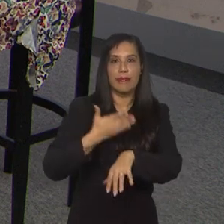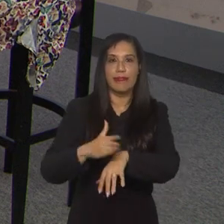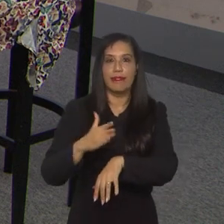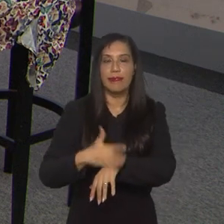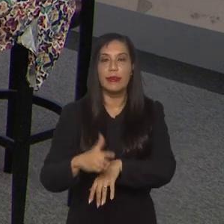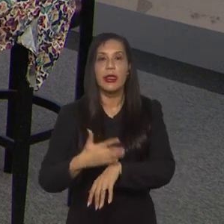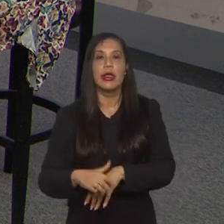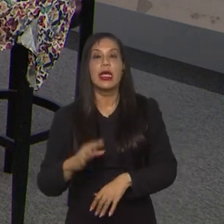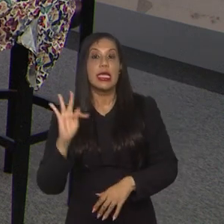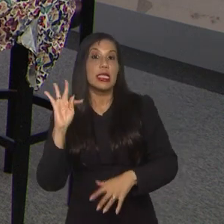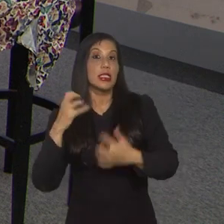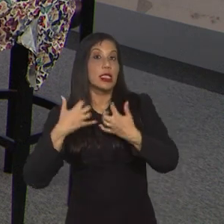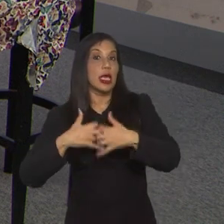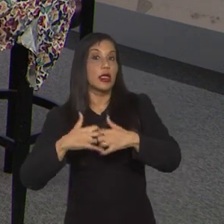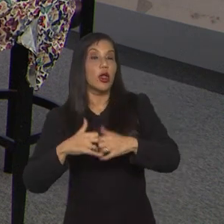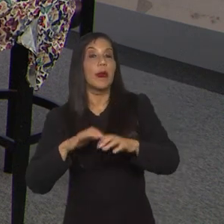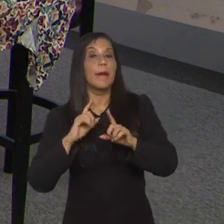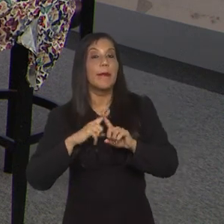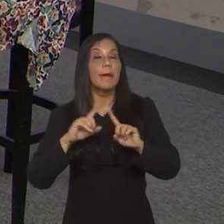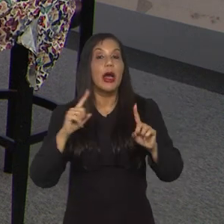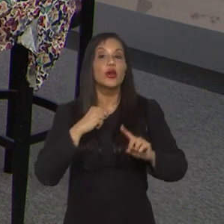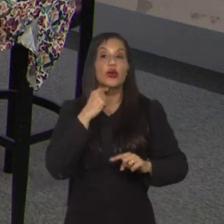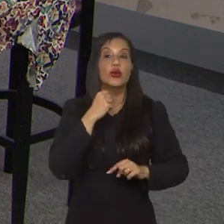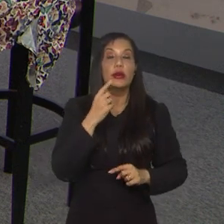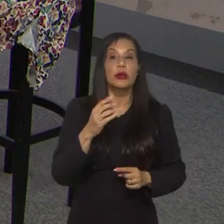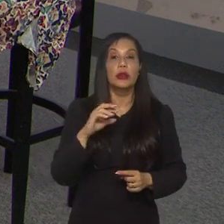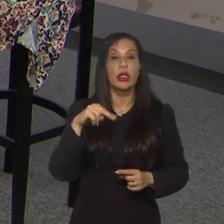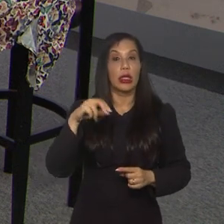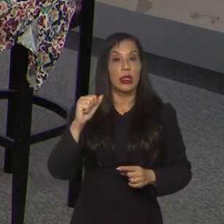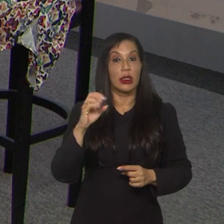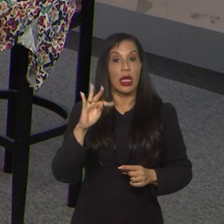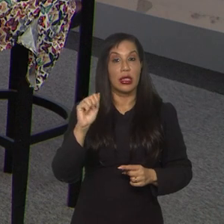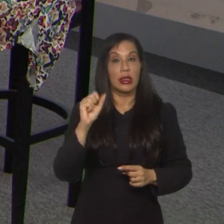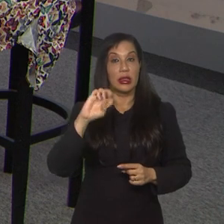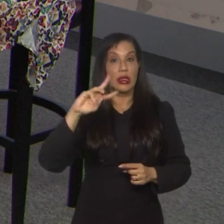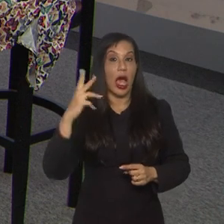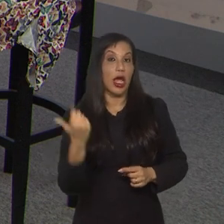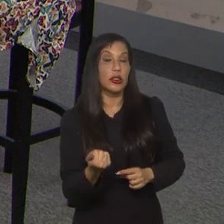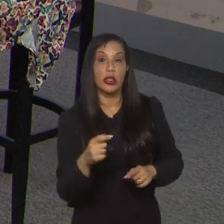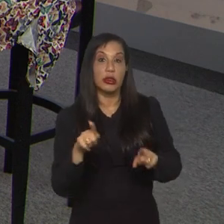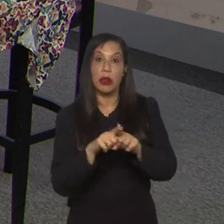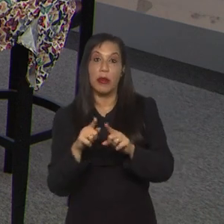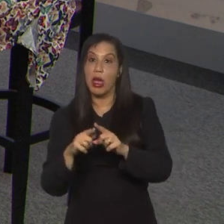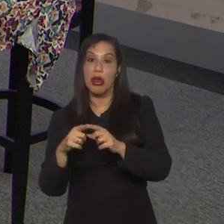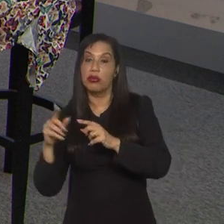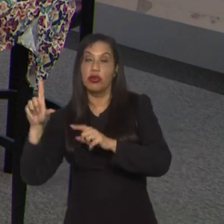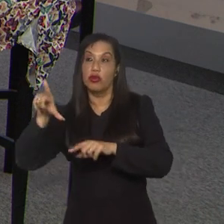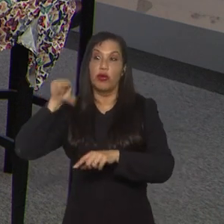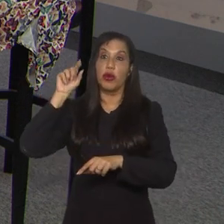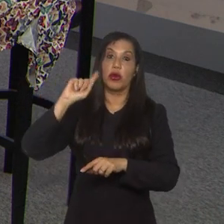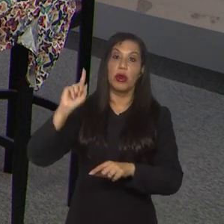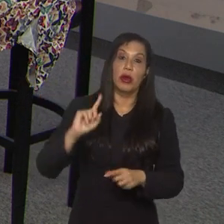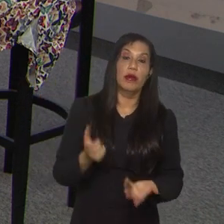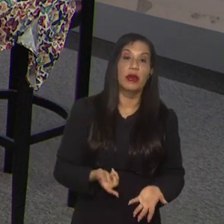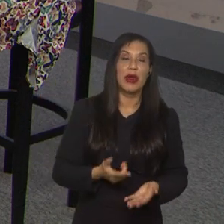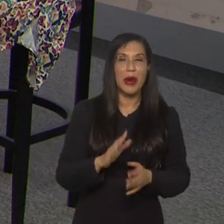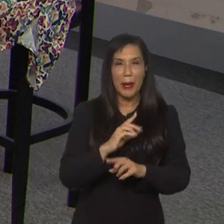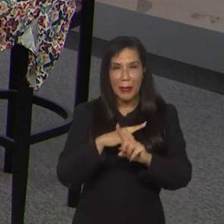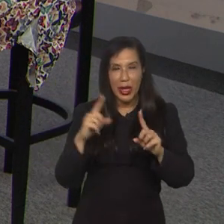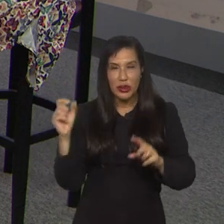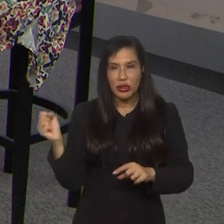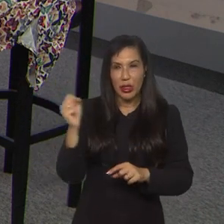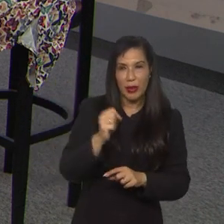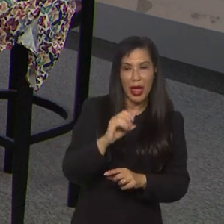havia essa dúvida, até chama a atenção a própria Natasha não ter, por exemplo, entrado nessa lista. Acho ela até faria um pouco mais de sentido do que a própria Bárbara.